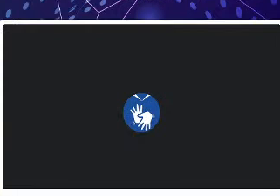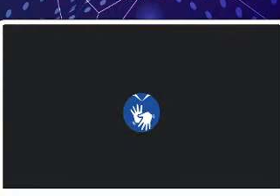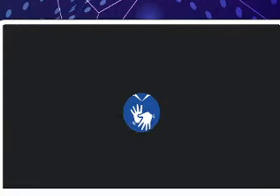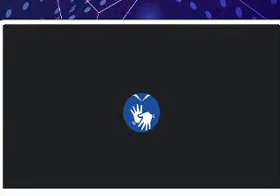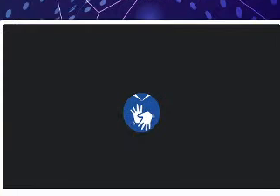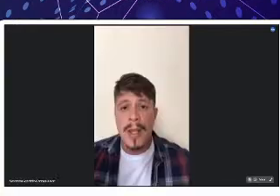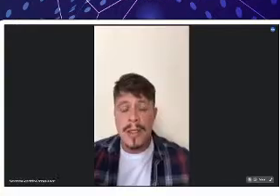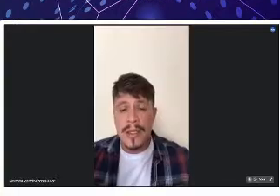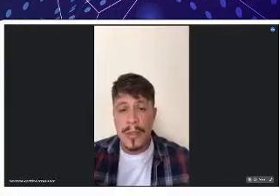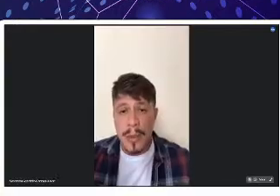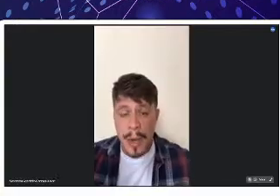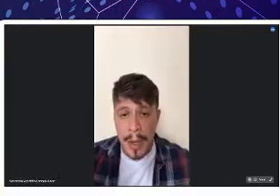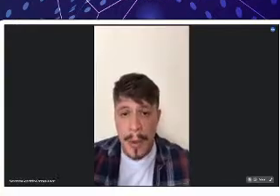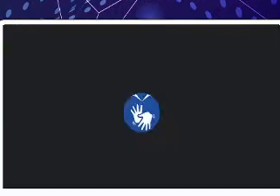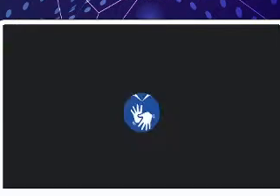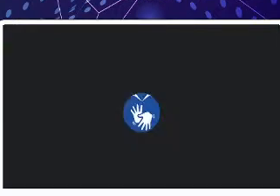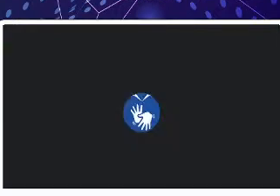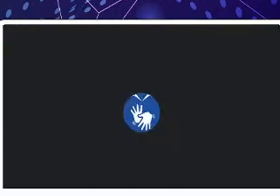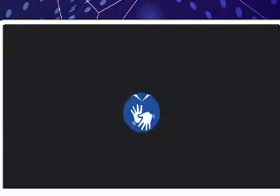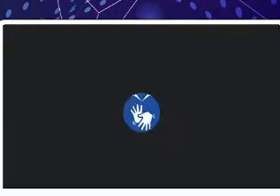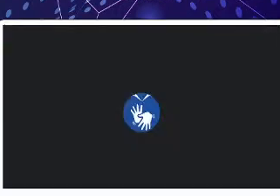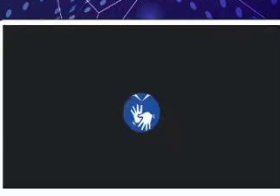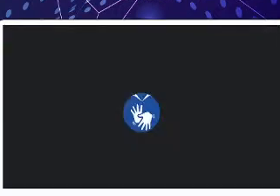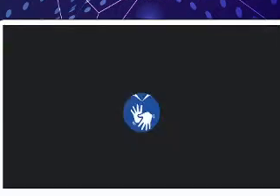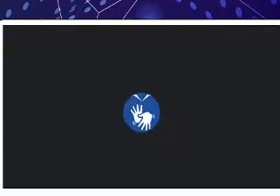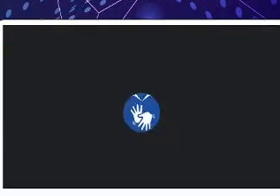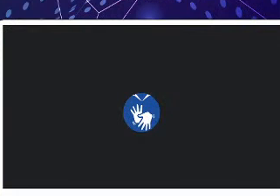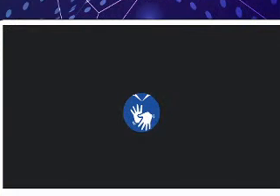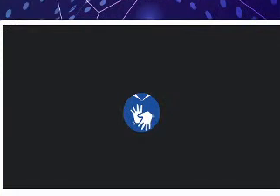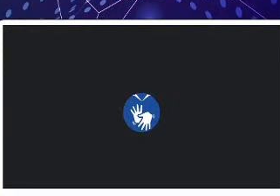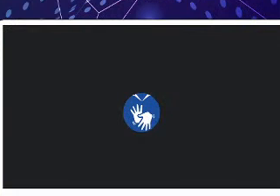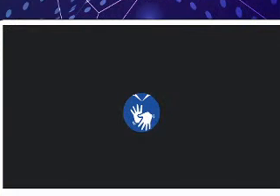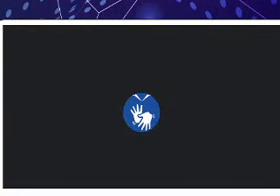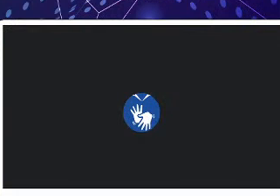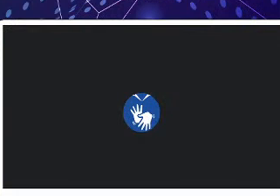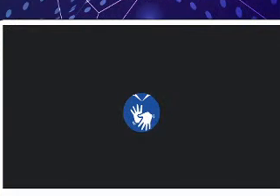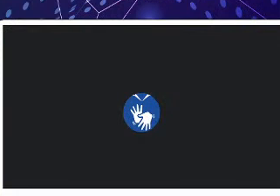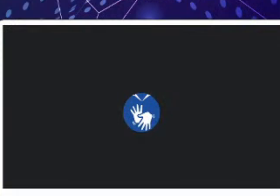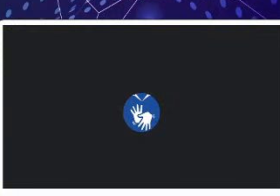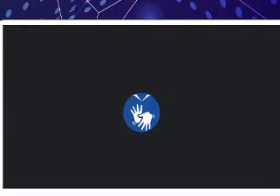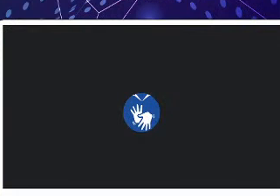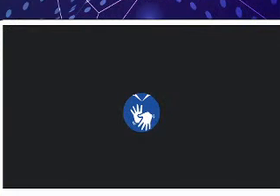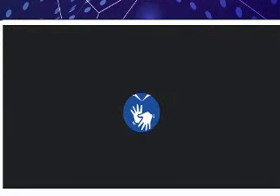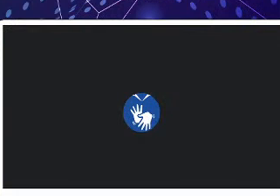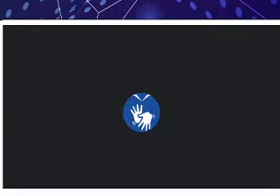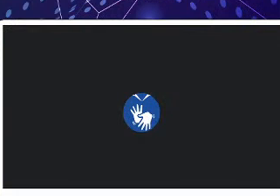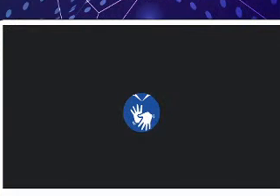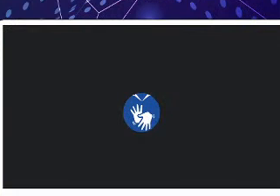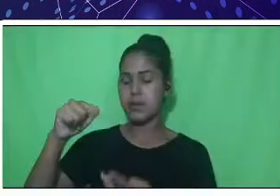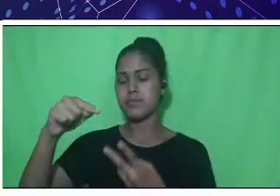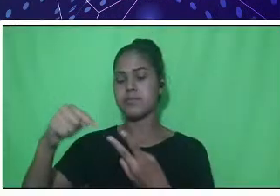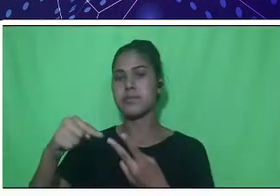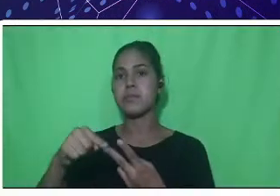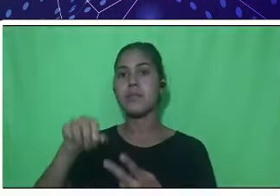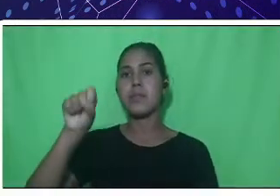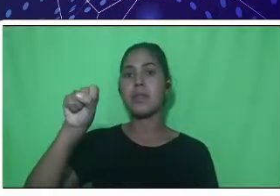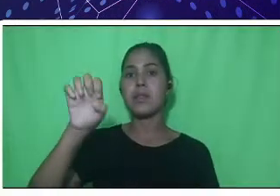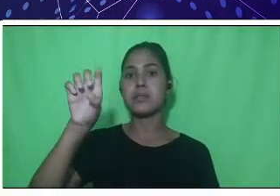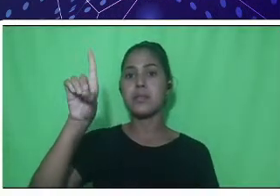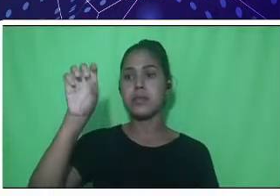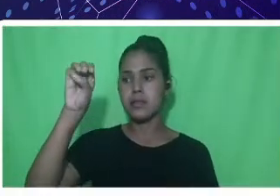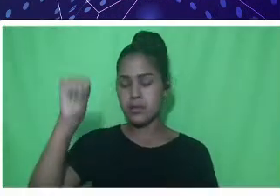fiscalização ambiental, seja no Ibama, no ICMBio, na própria Sedan ou nas outras instituições